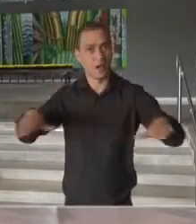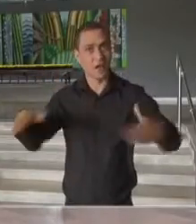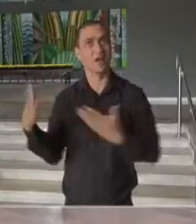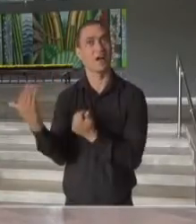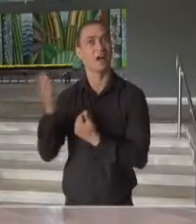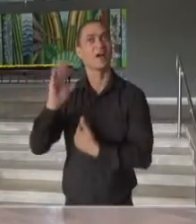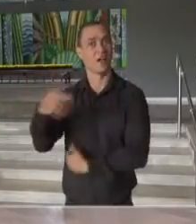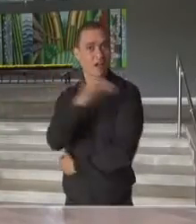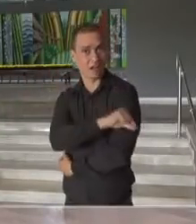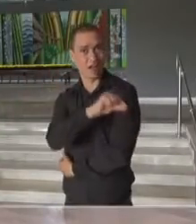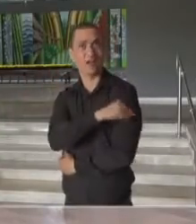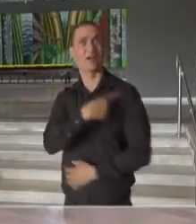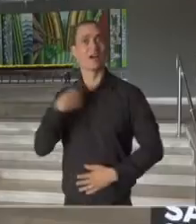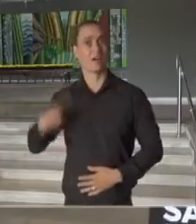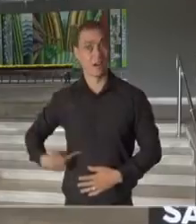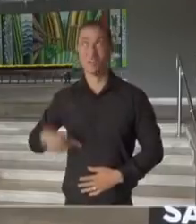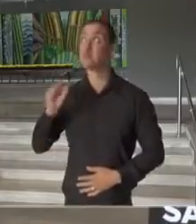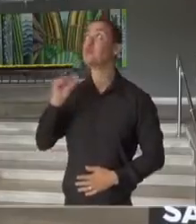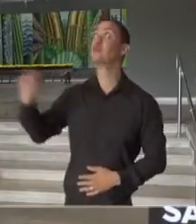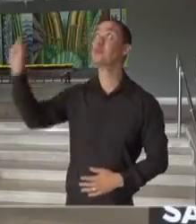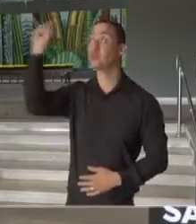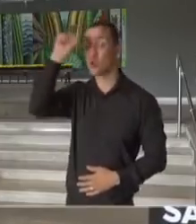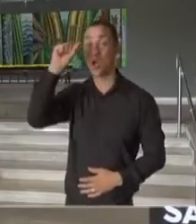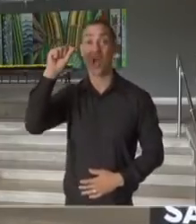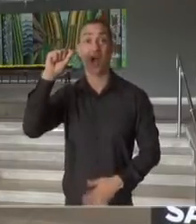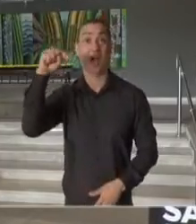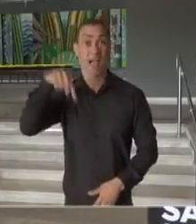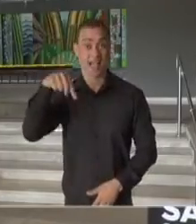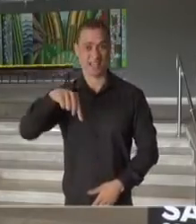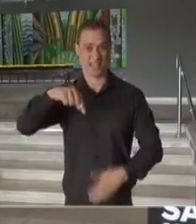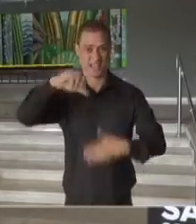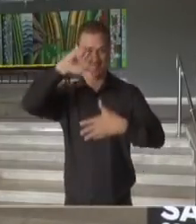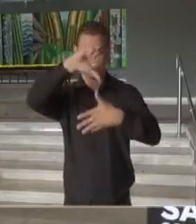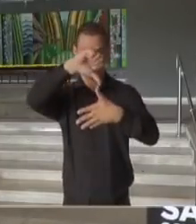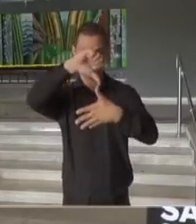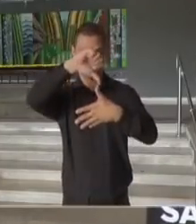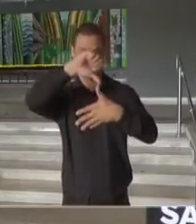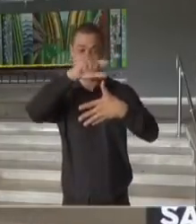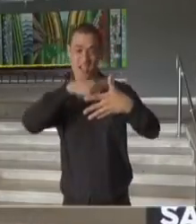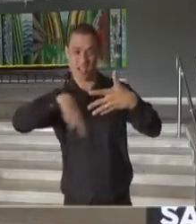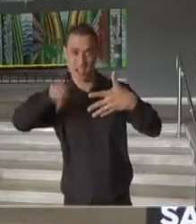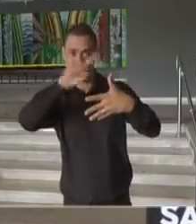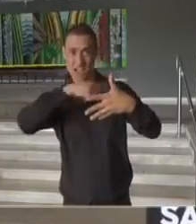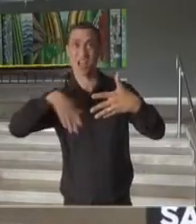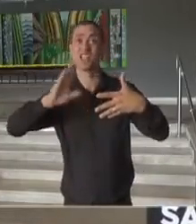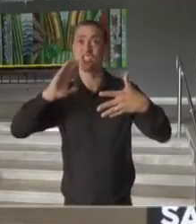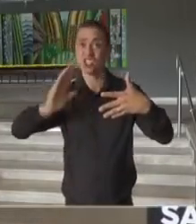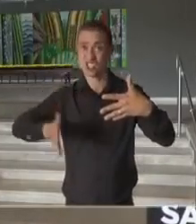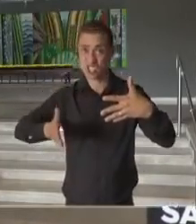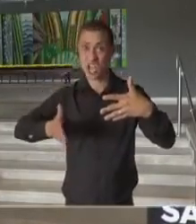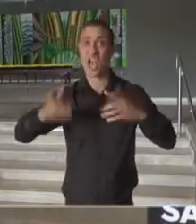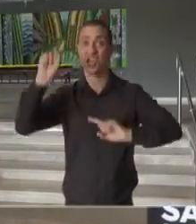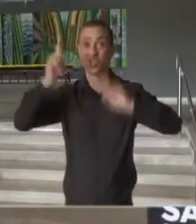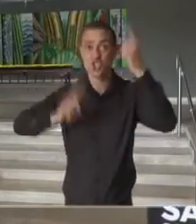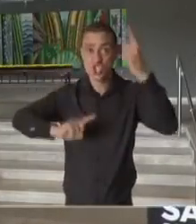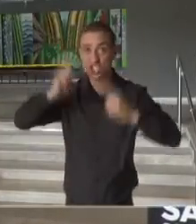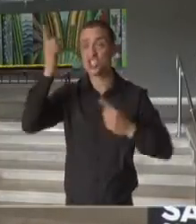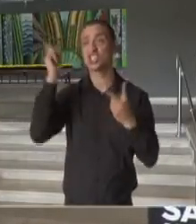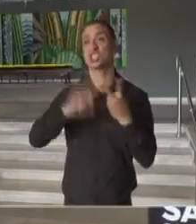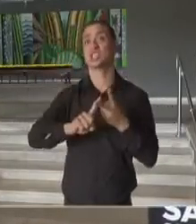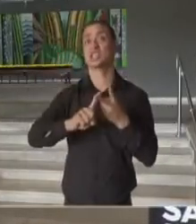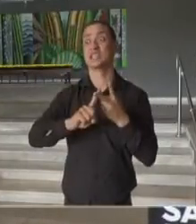com essa vacina. E ela, aqui na América do Sul, já em uso no Chile, desde